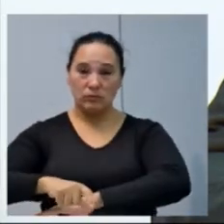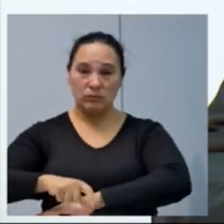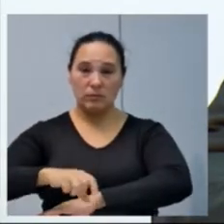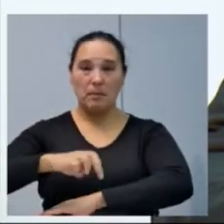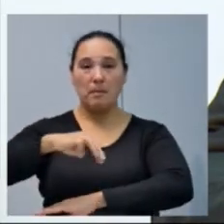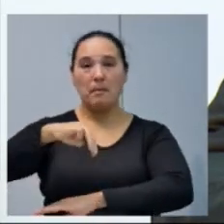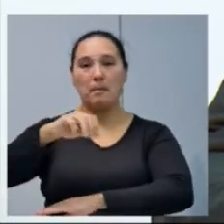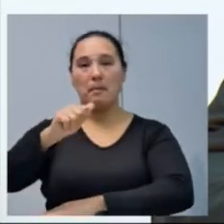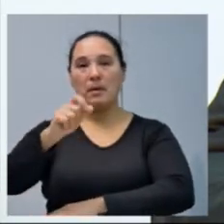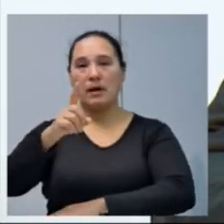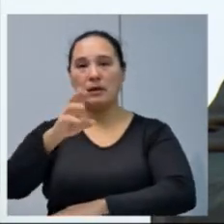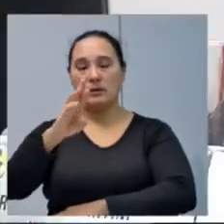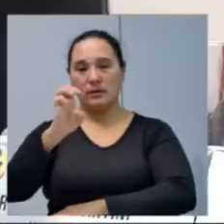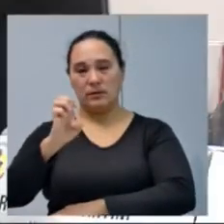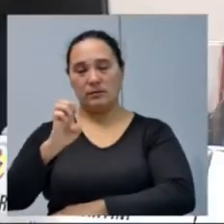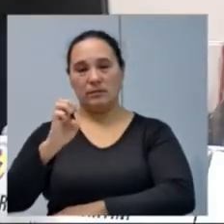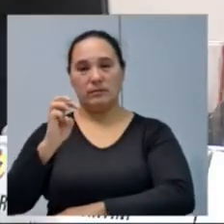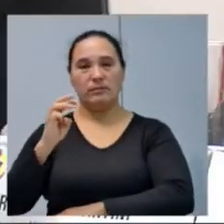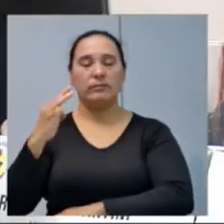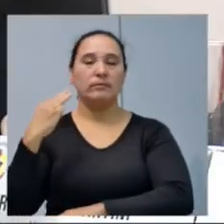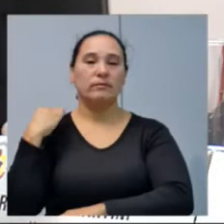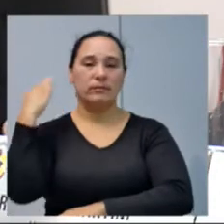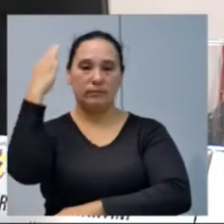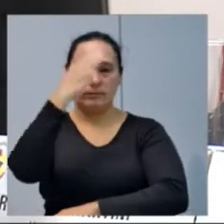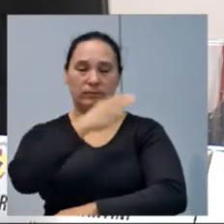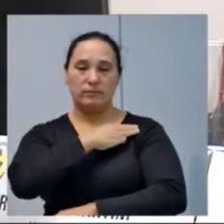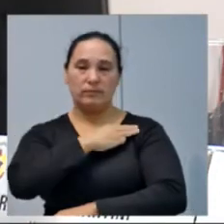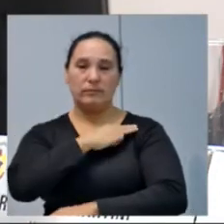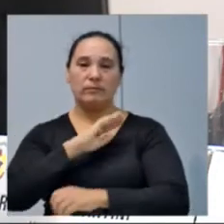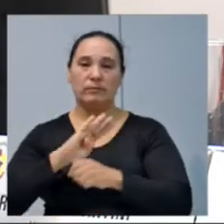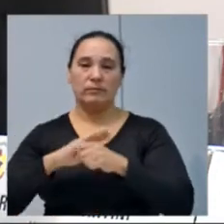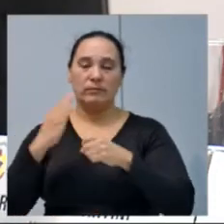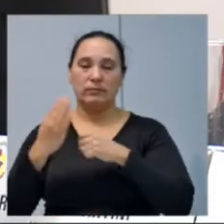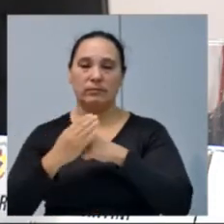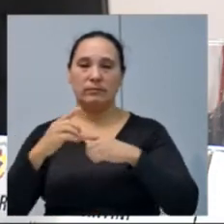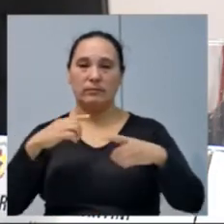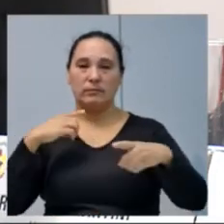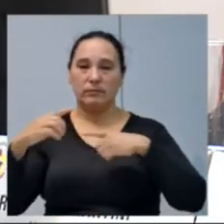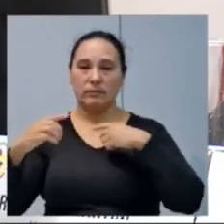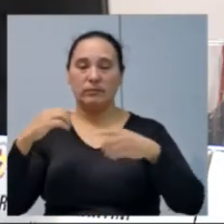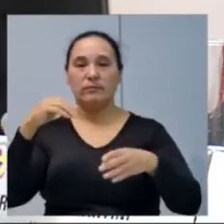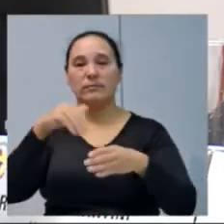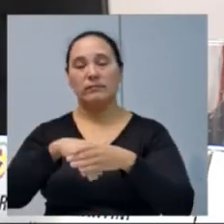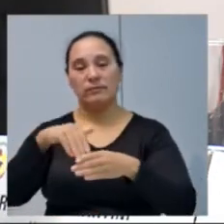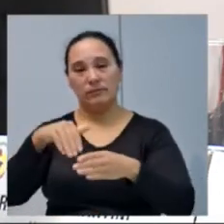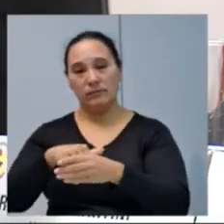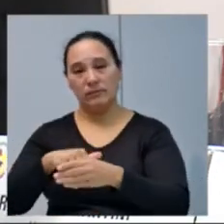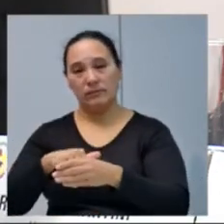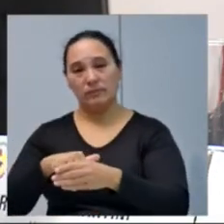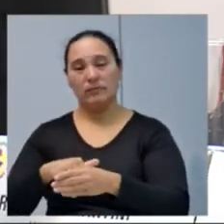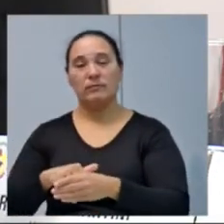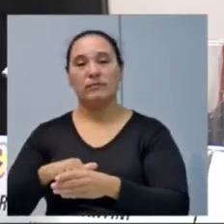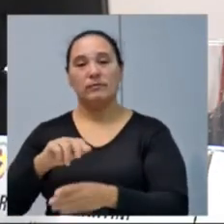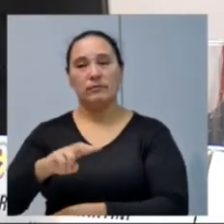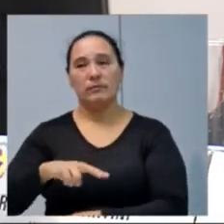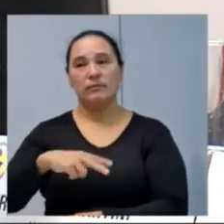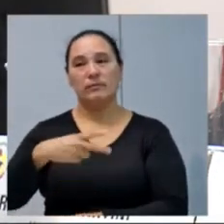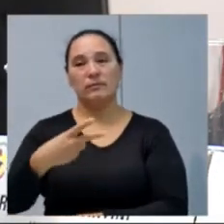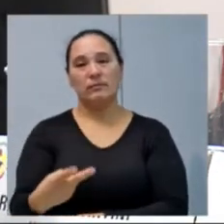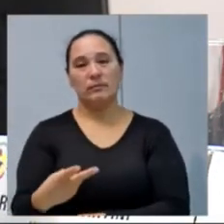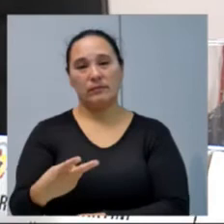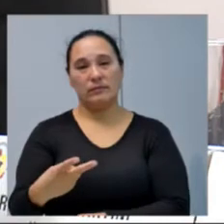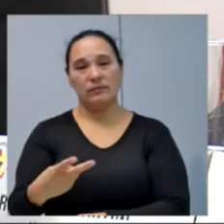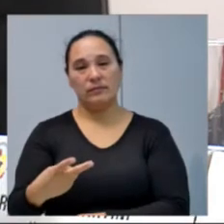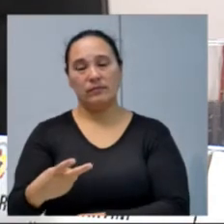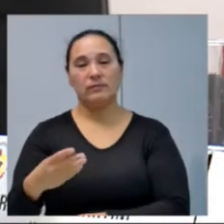Calcutá, Bairro Vista Alegre. A indicação está em discussão. Em votação, os contrários se manifestem.